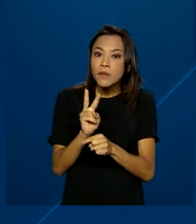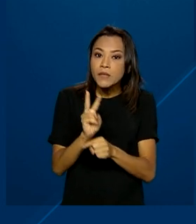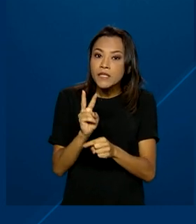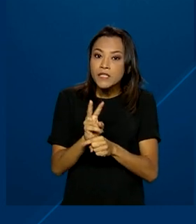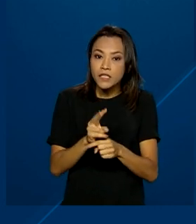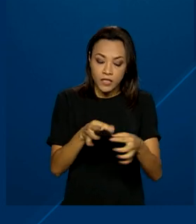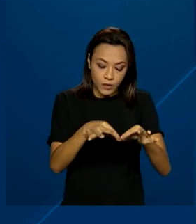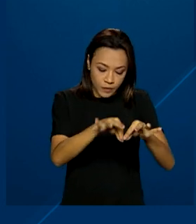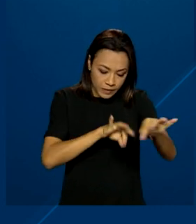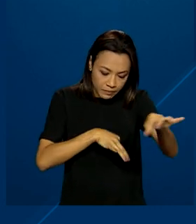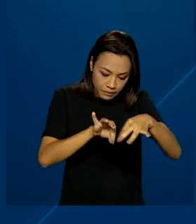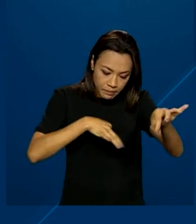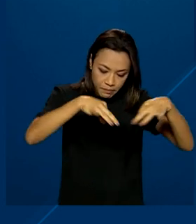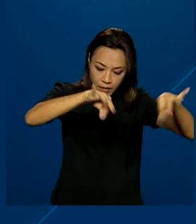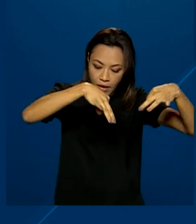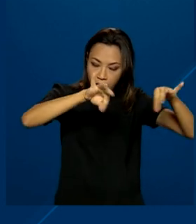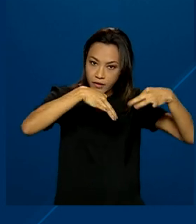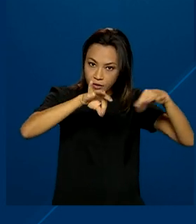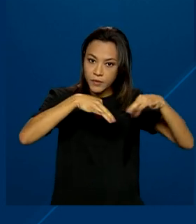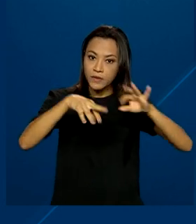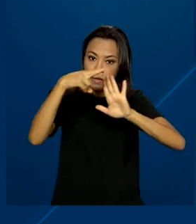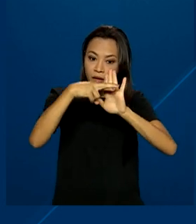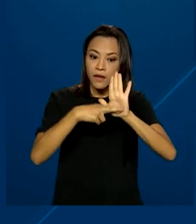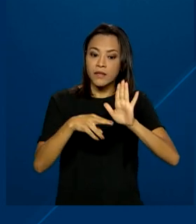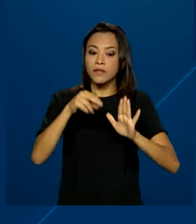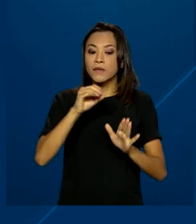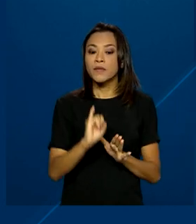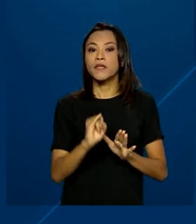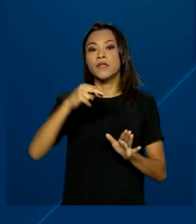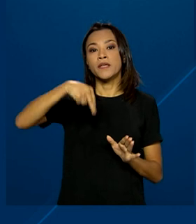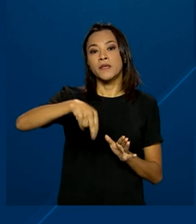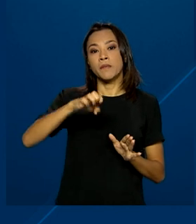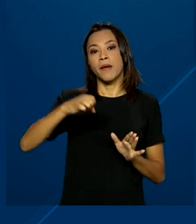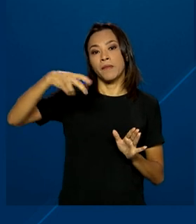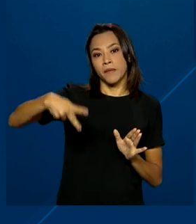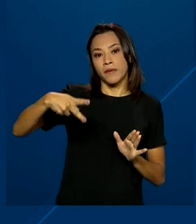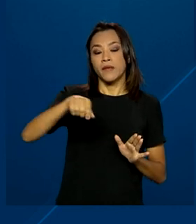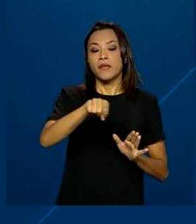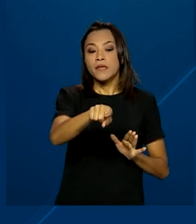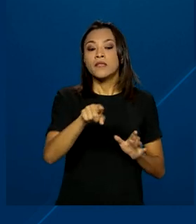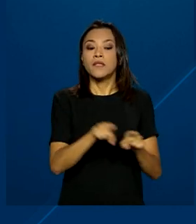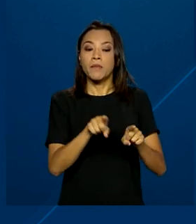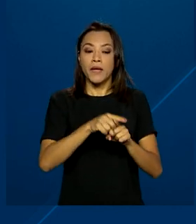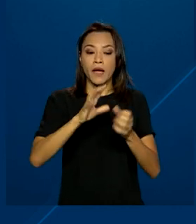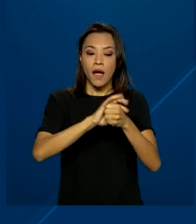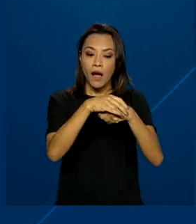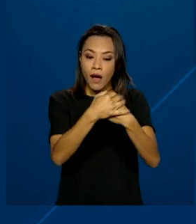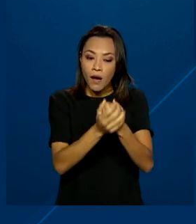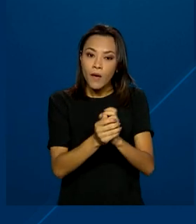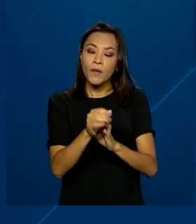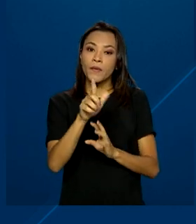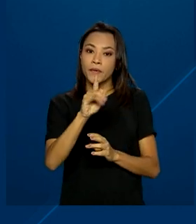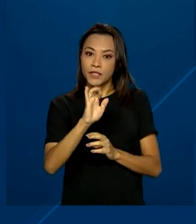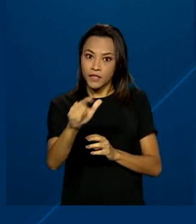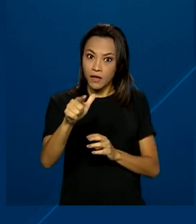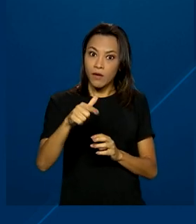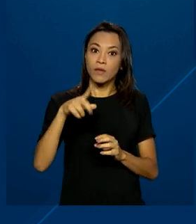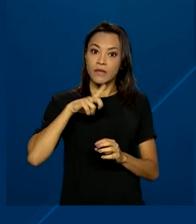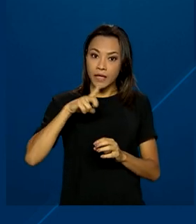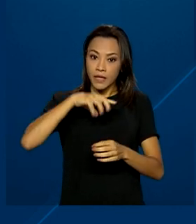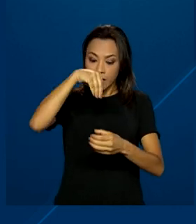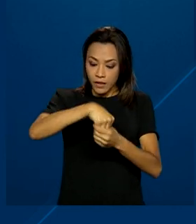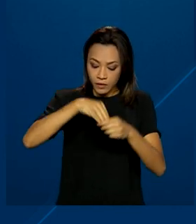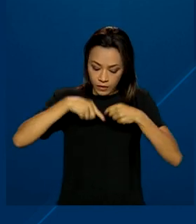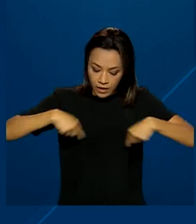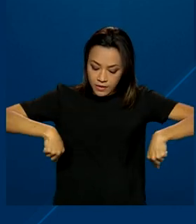plásticos e sem contato humano. Álcool em gel deve ser disponibilizado nas salas, mas o estudante também pode